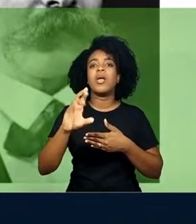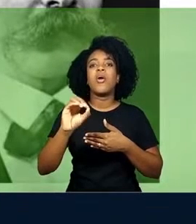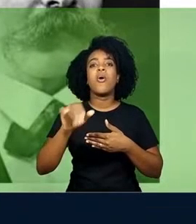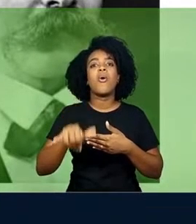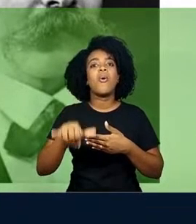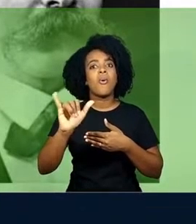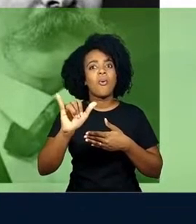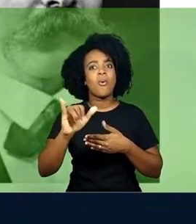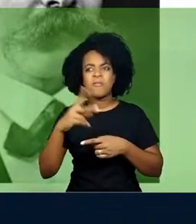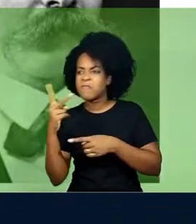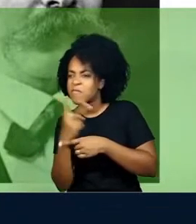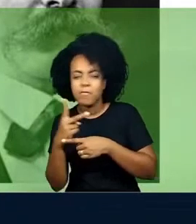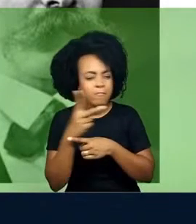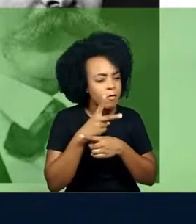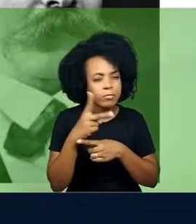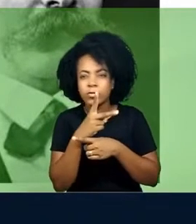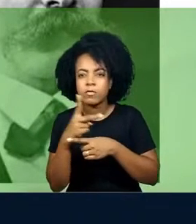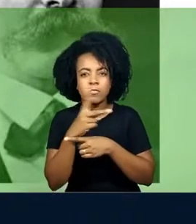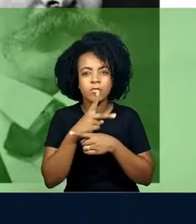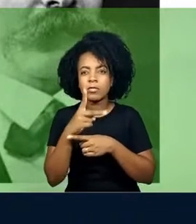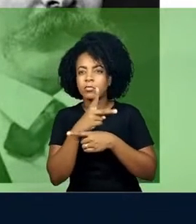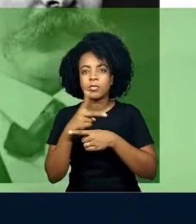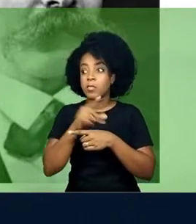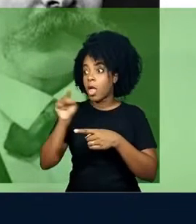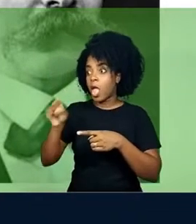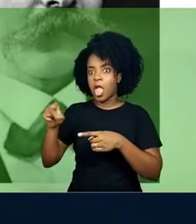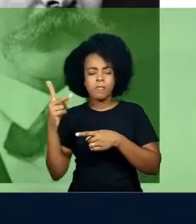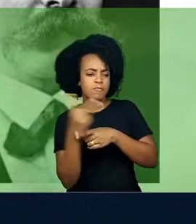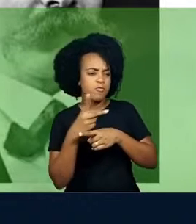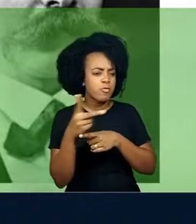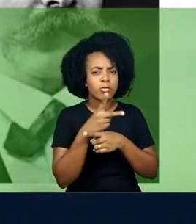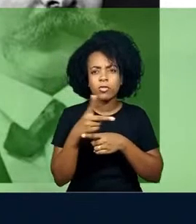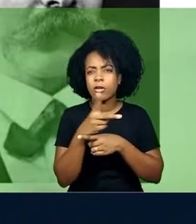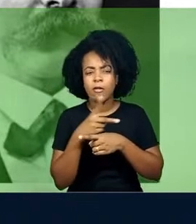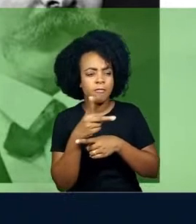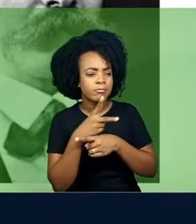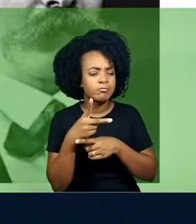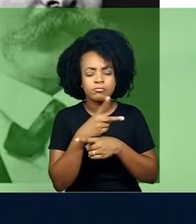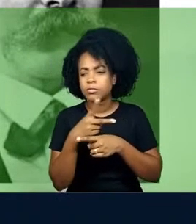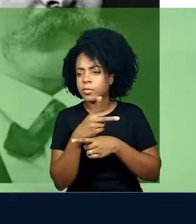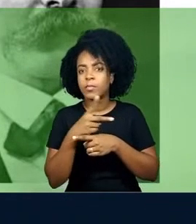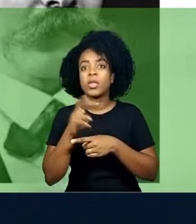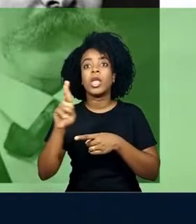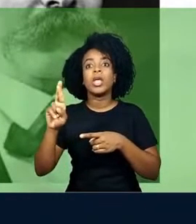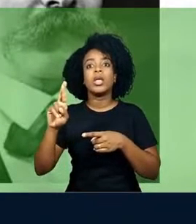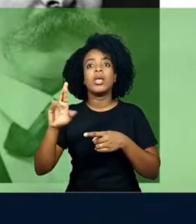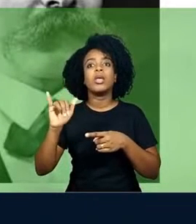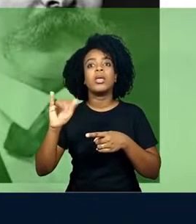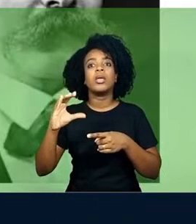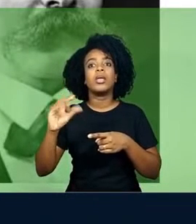mesmo sendo caçado por Rick, o personagem de Harrison Ford, que é Rick, ele